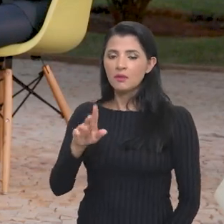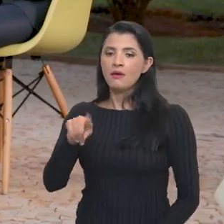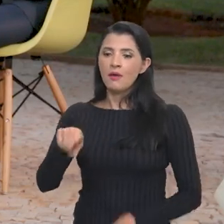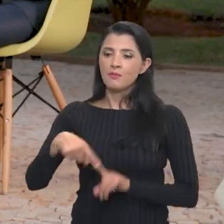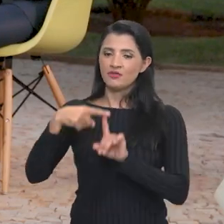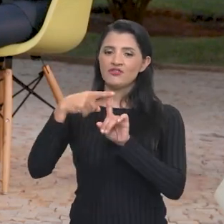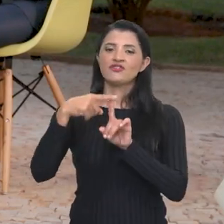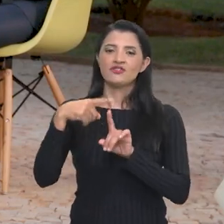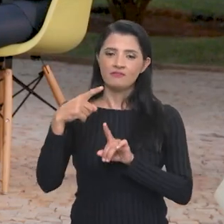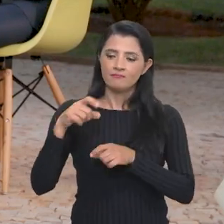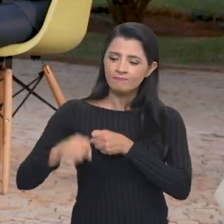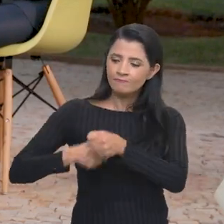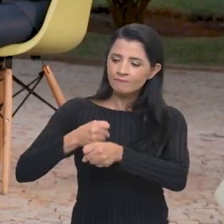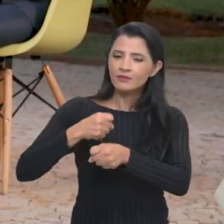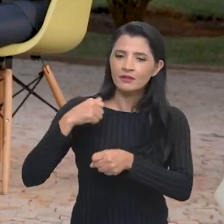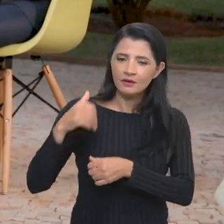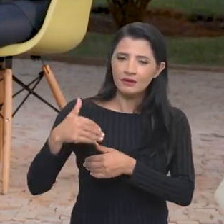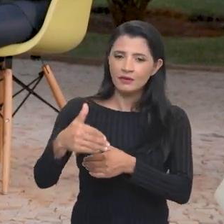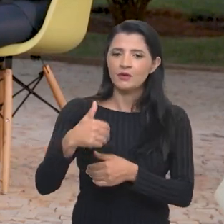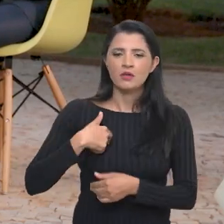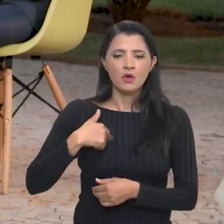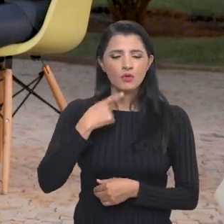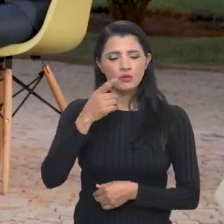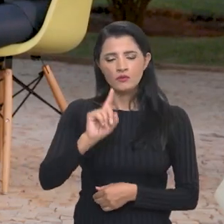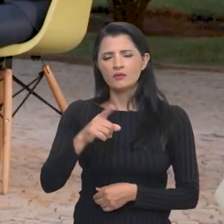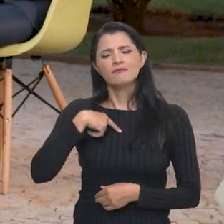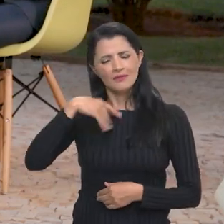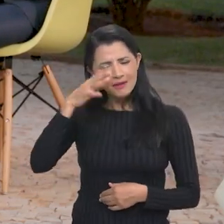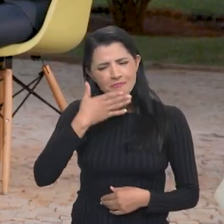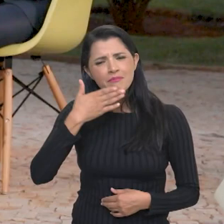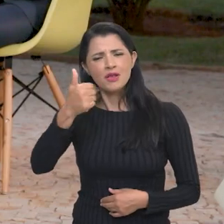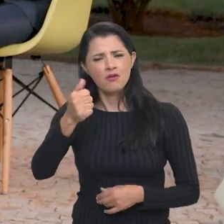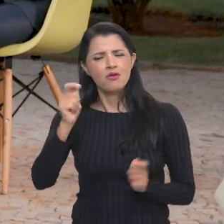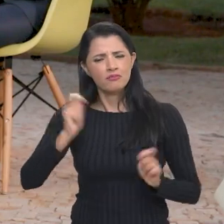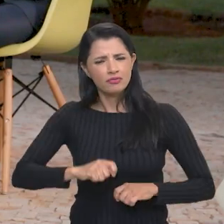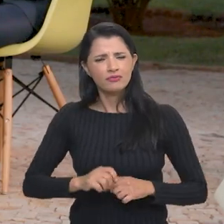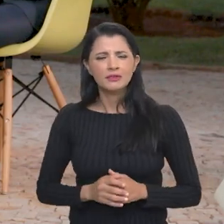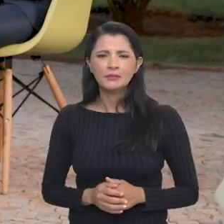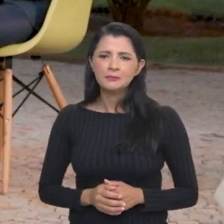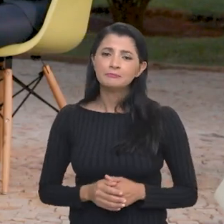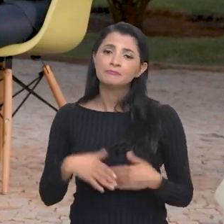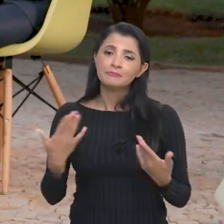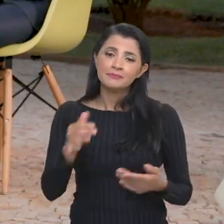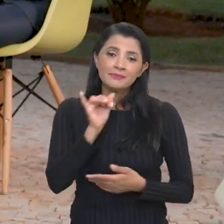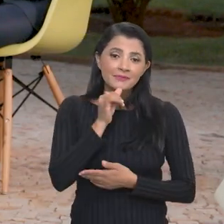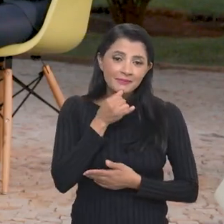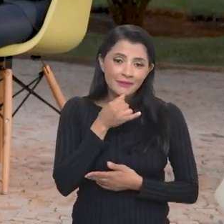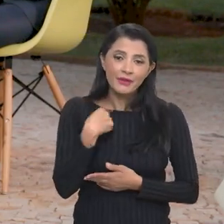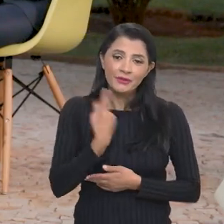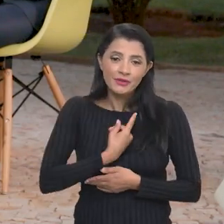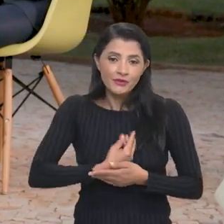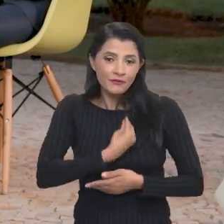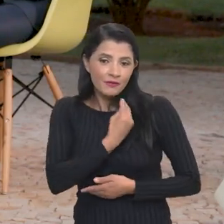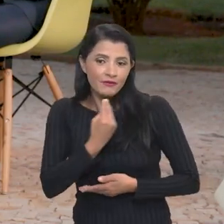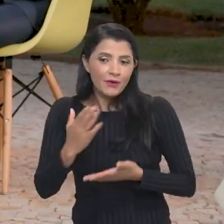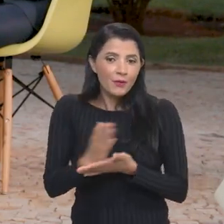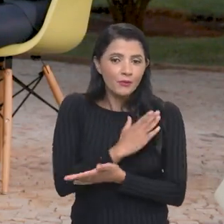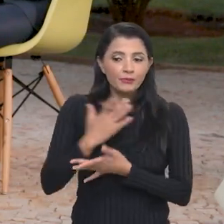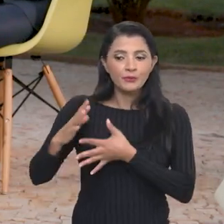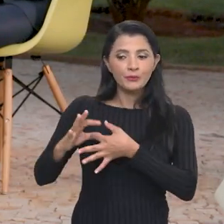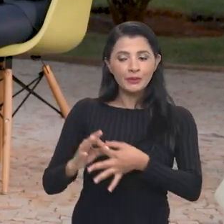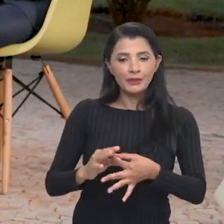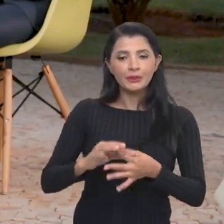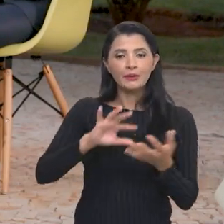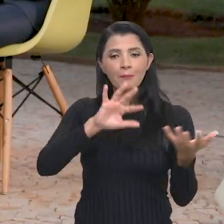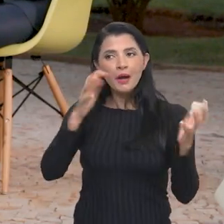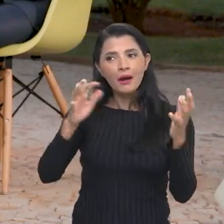Abastecimento é muito positiva. Os anos que virão, eu não tenho dúvida que serão cada vez mais potentes. Bom, infelizmente, a gente vive de vez